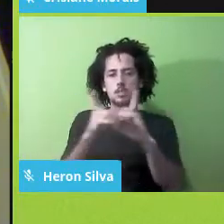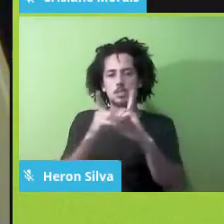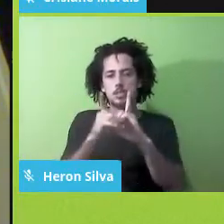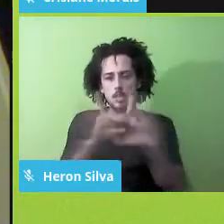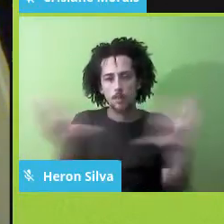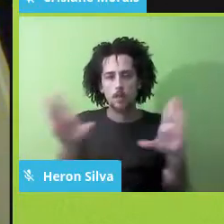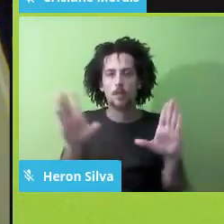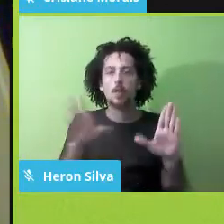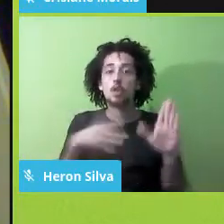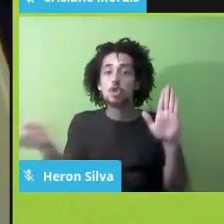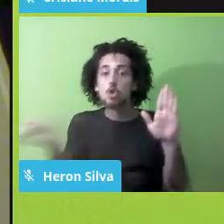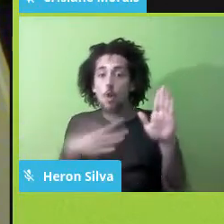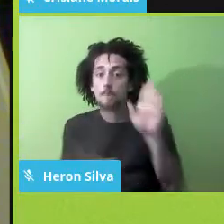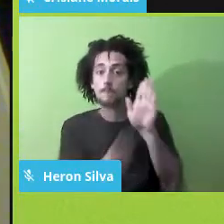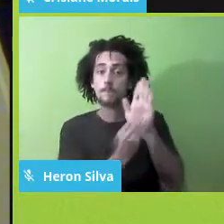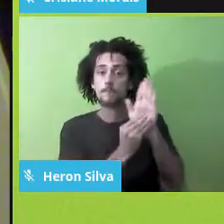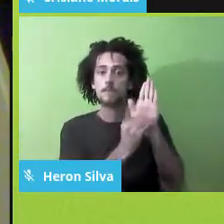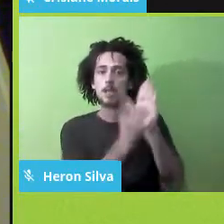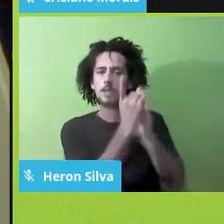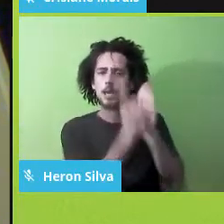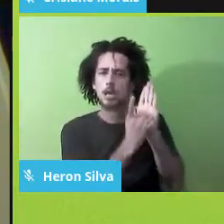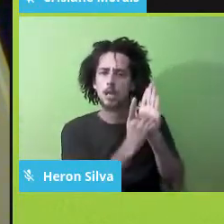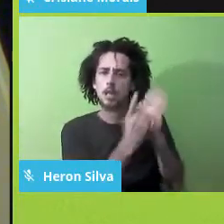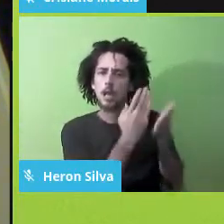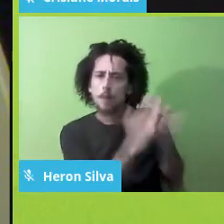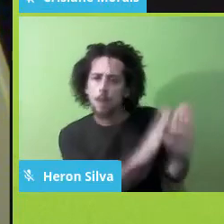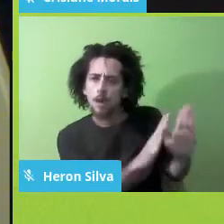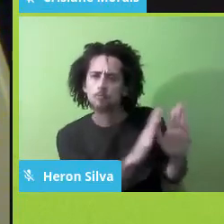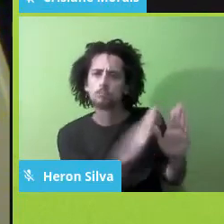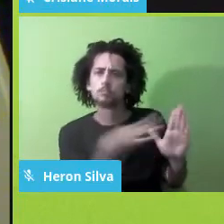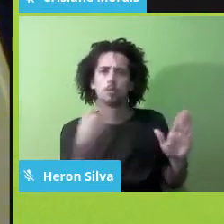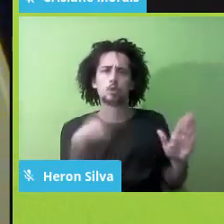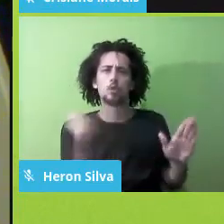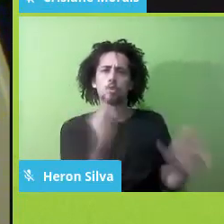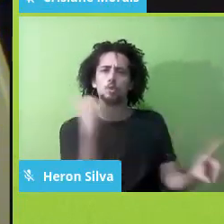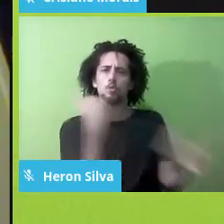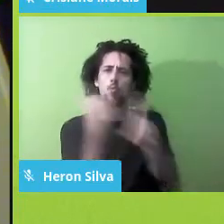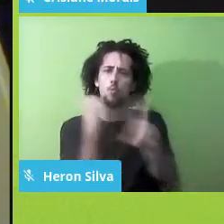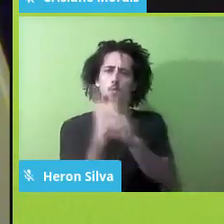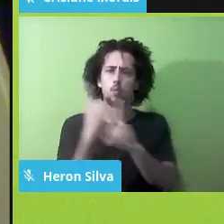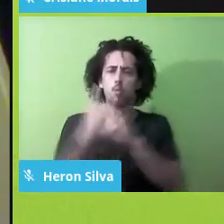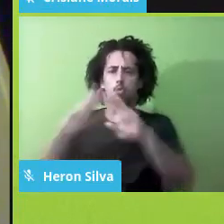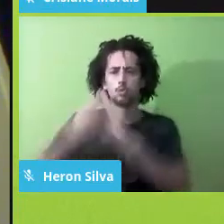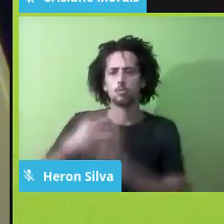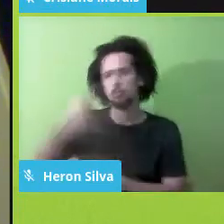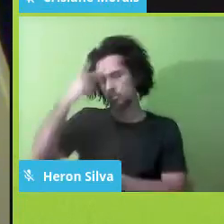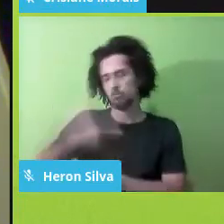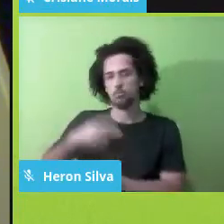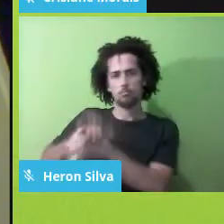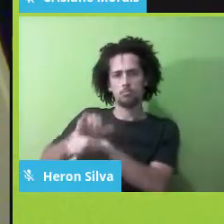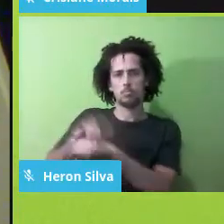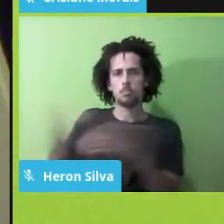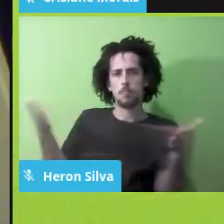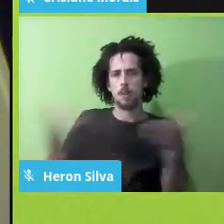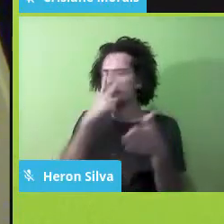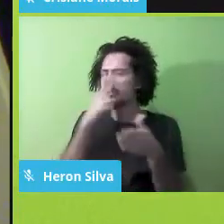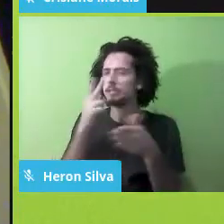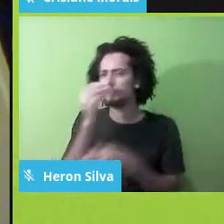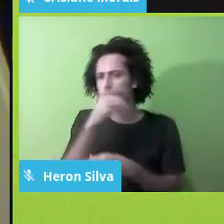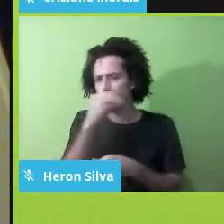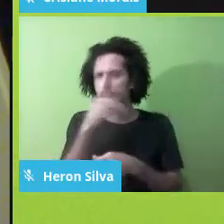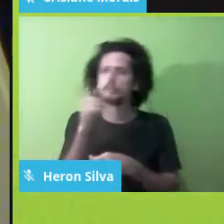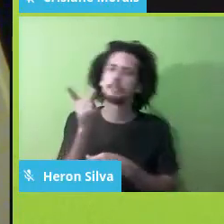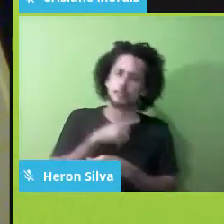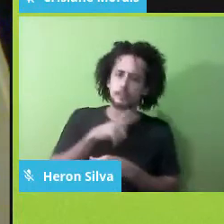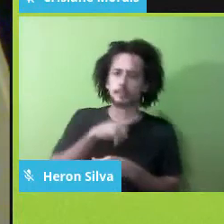decreto acabando com isso, a gente descobre que a autonomia universitária, ela era cercada de fragilidades, né? termos, não